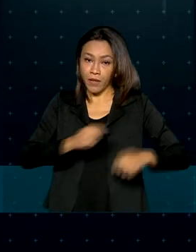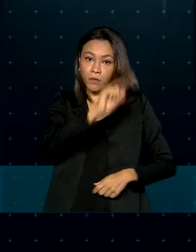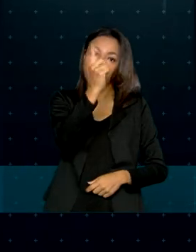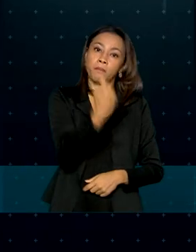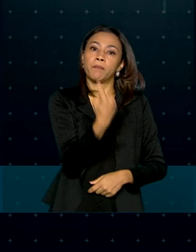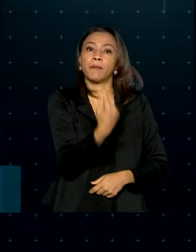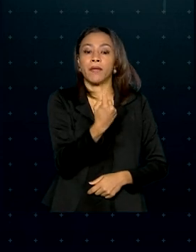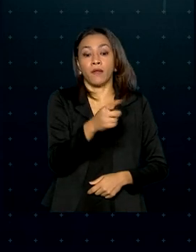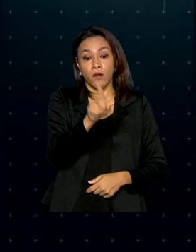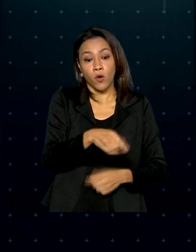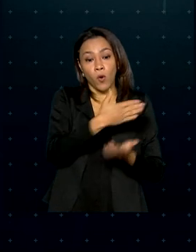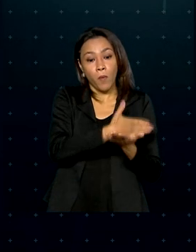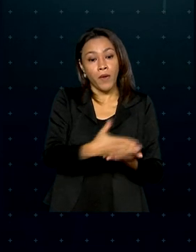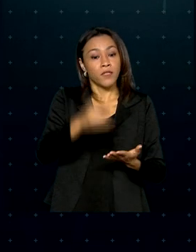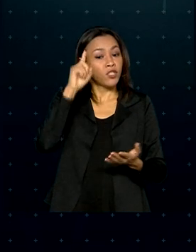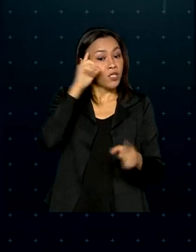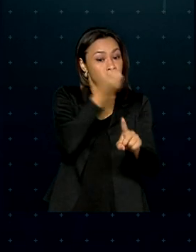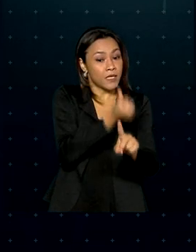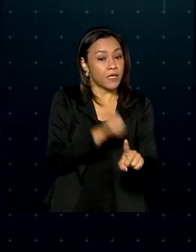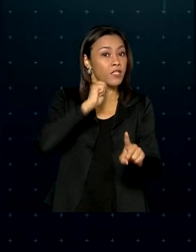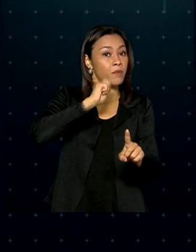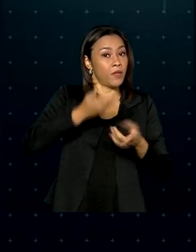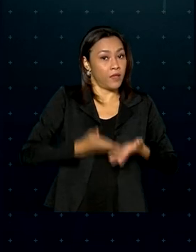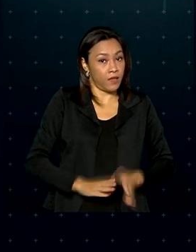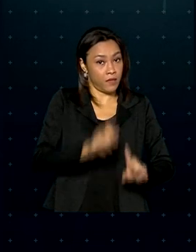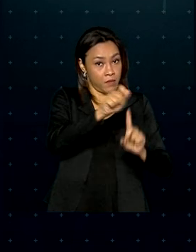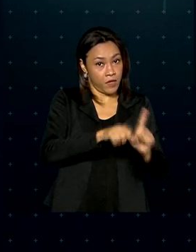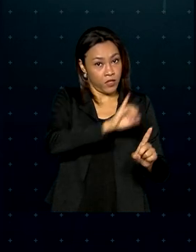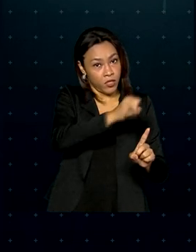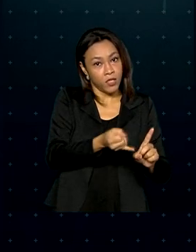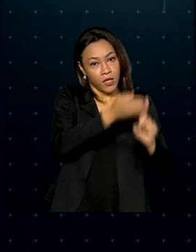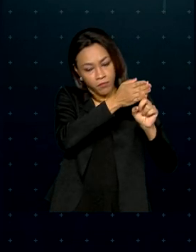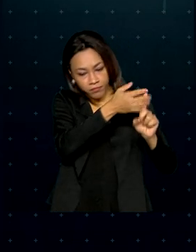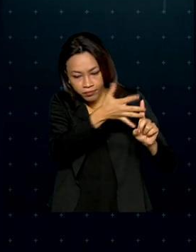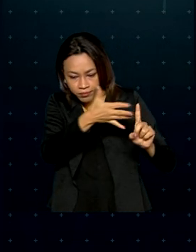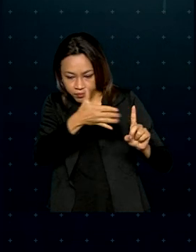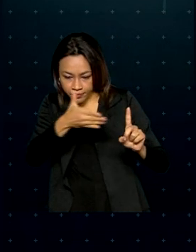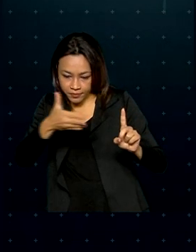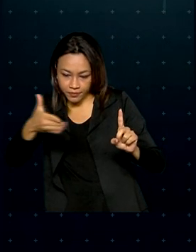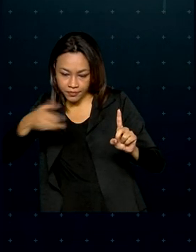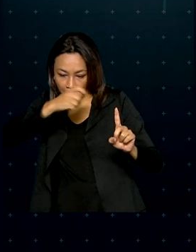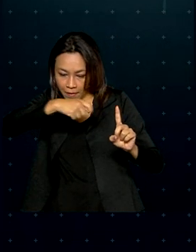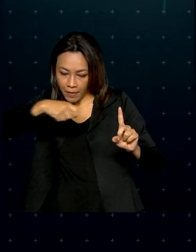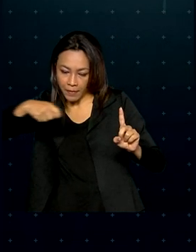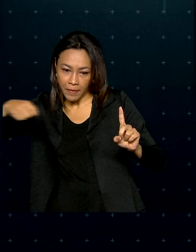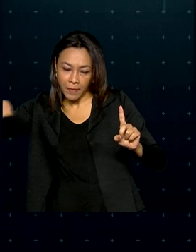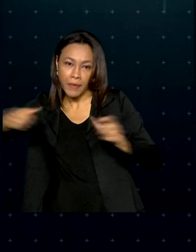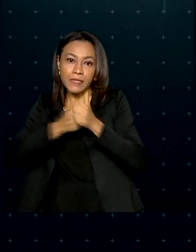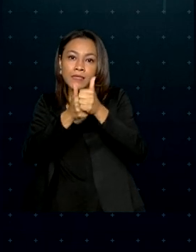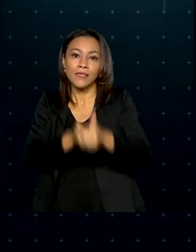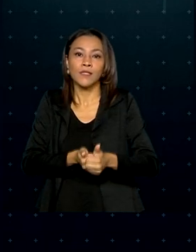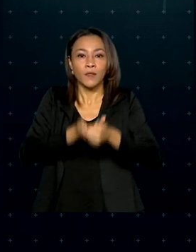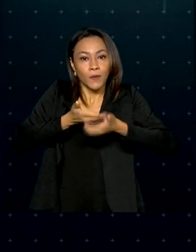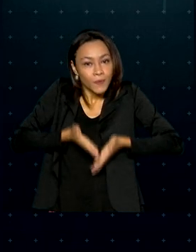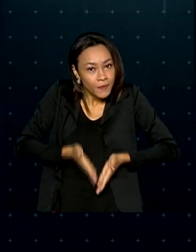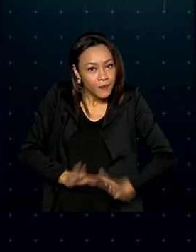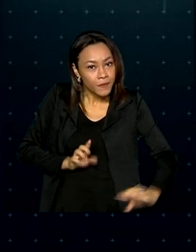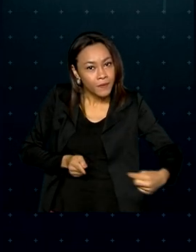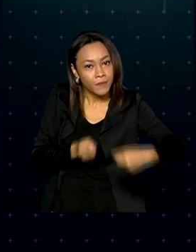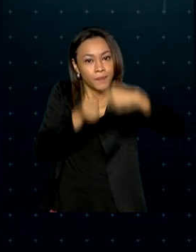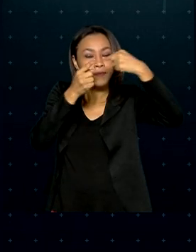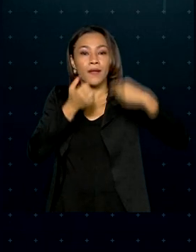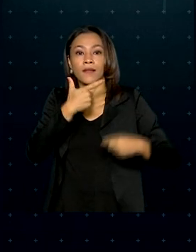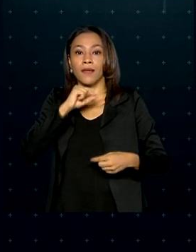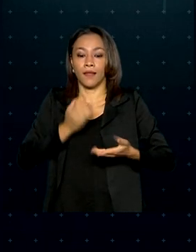começa em 6 de abril para os nascidos em janeiro e segue de acordo com o mês de nascimento do beneficiário, até chegar aos